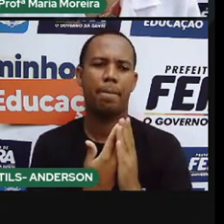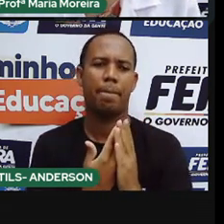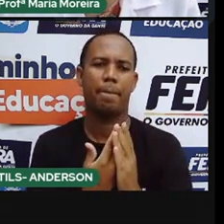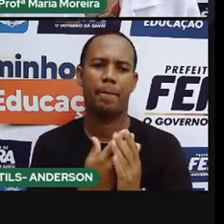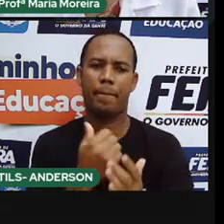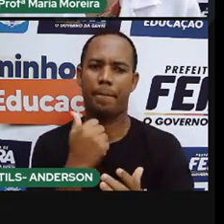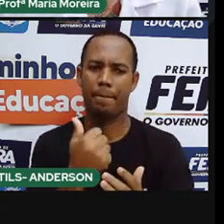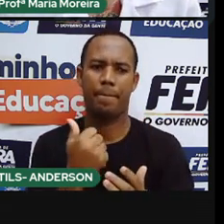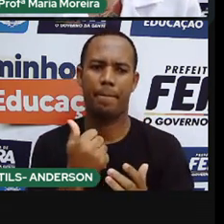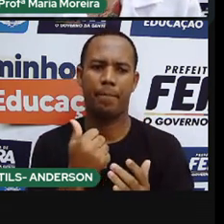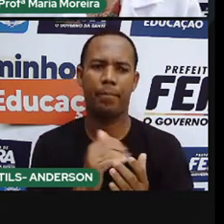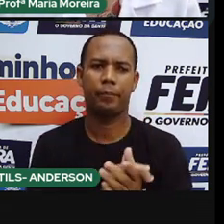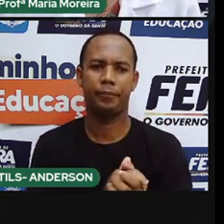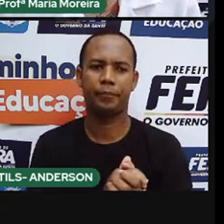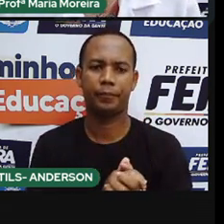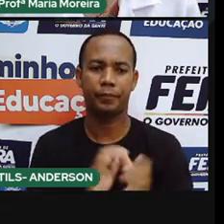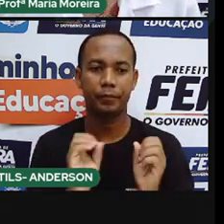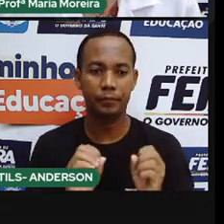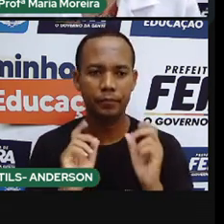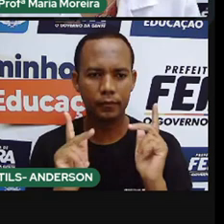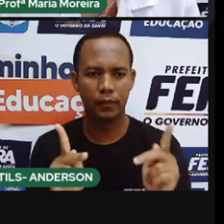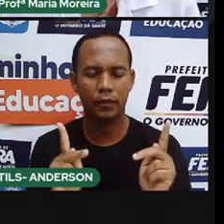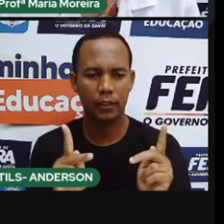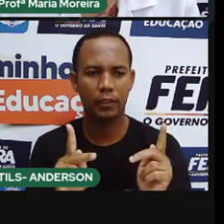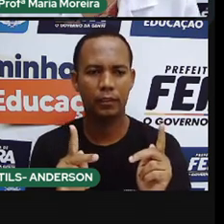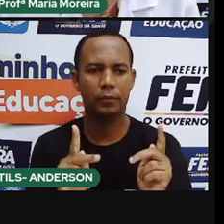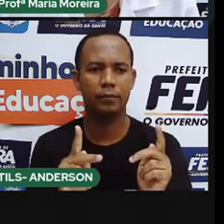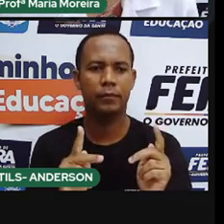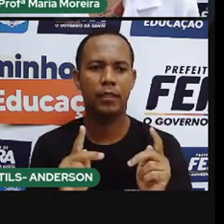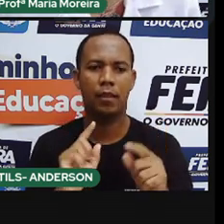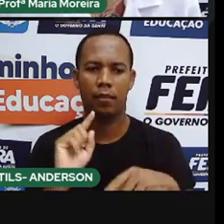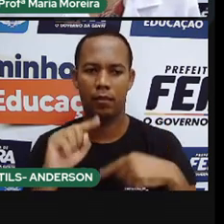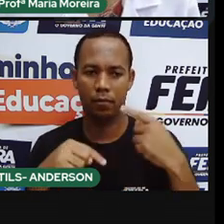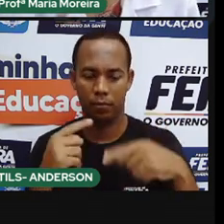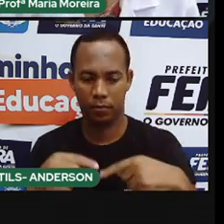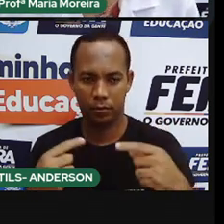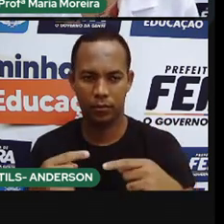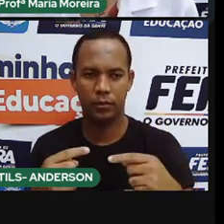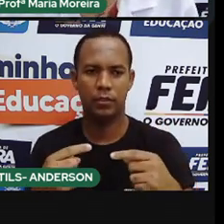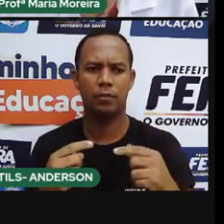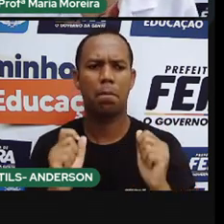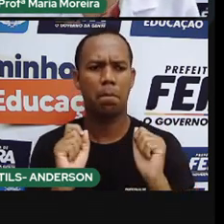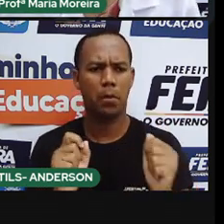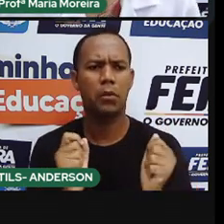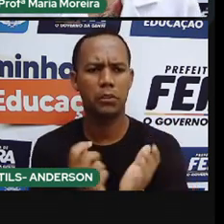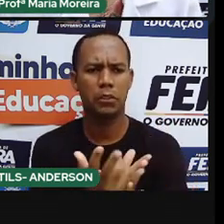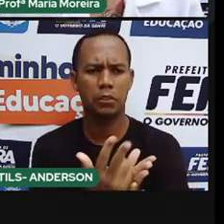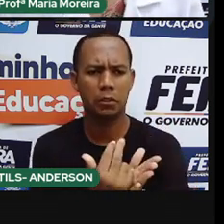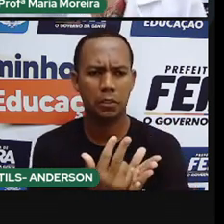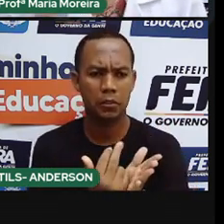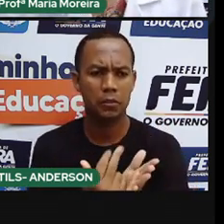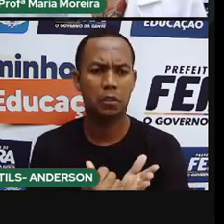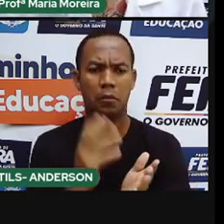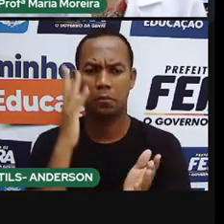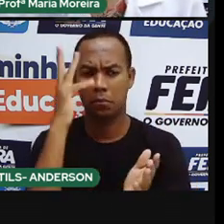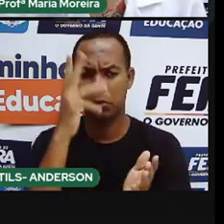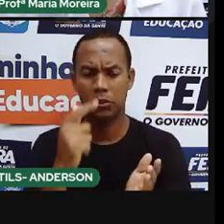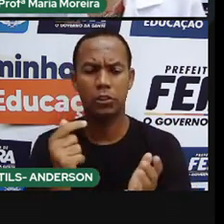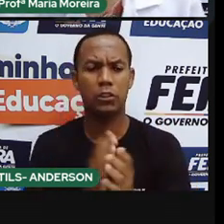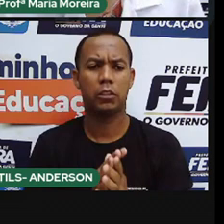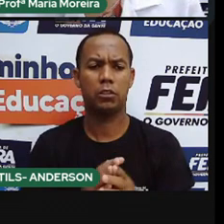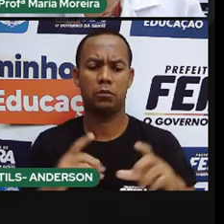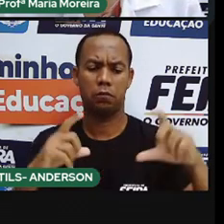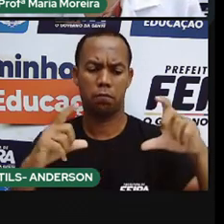vocês, certo? Fez a atividade, faz um desenho bem bacana, deixa tudo bem colorido, certo? Tira uma